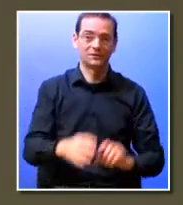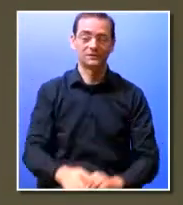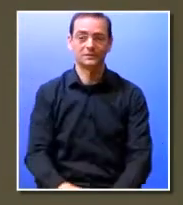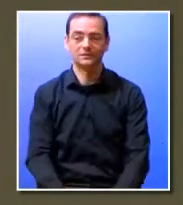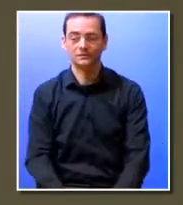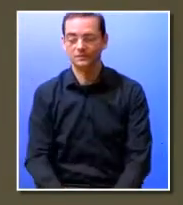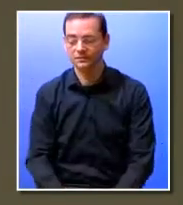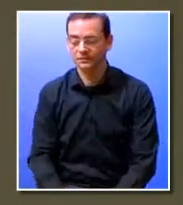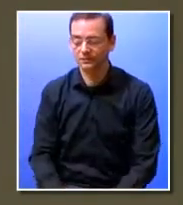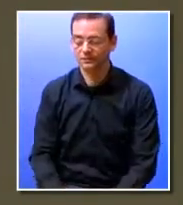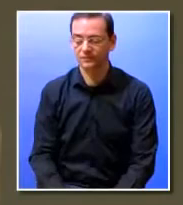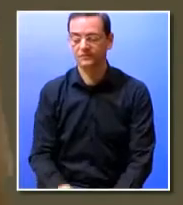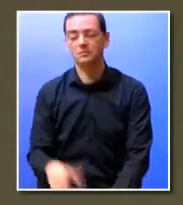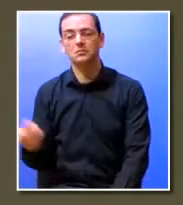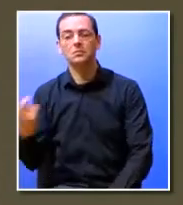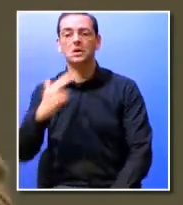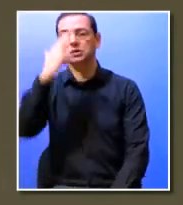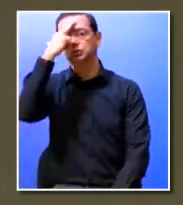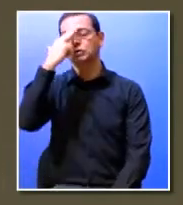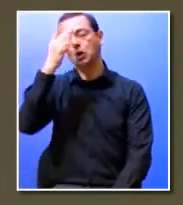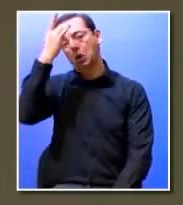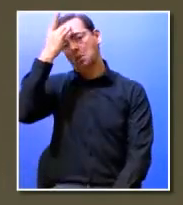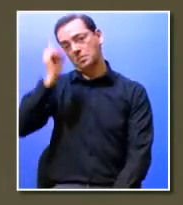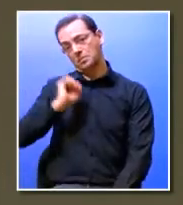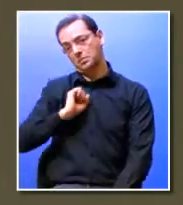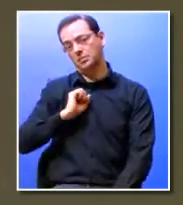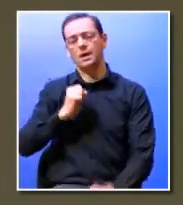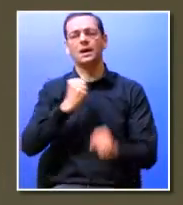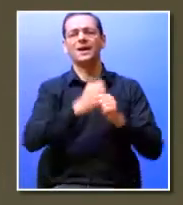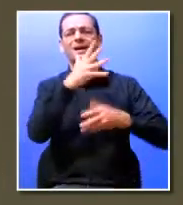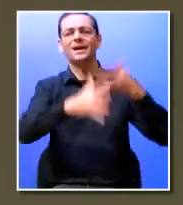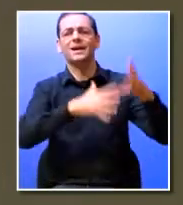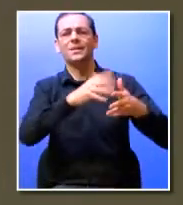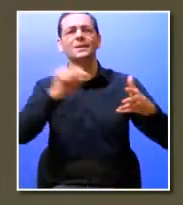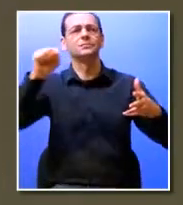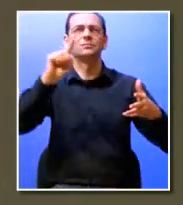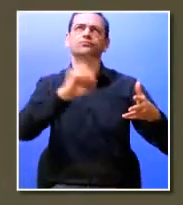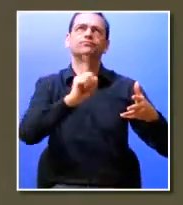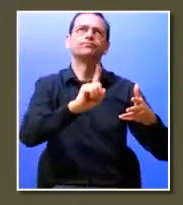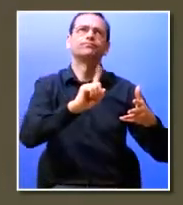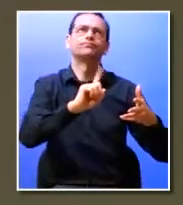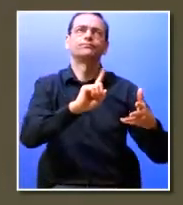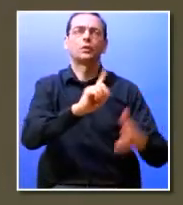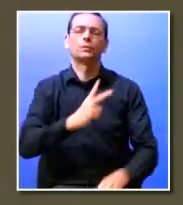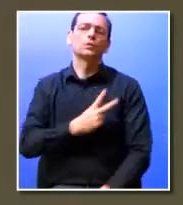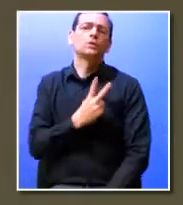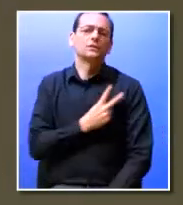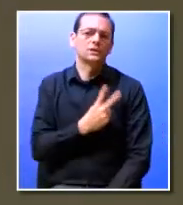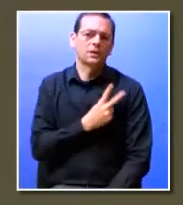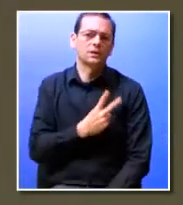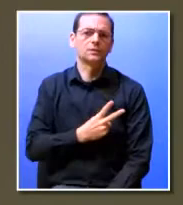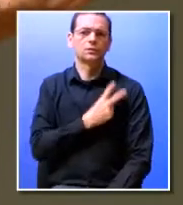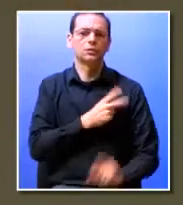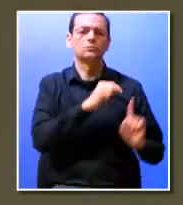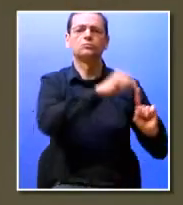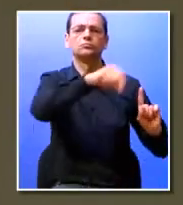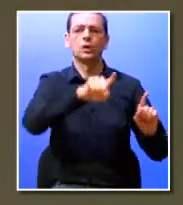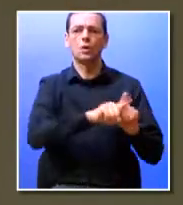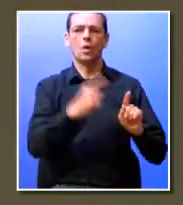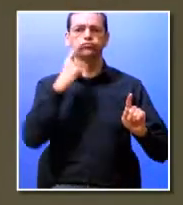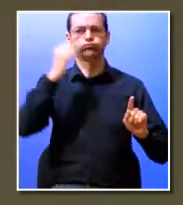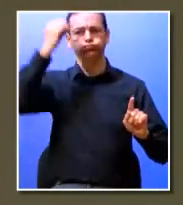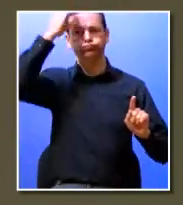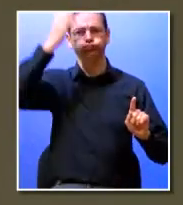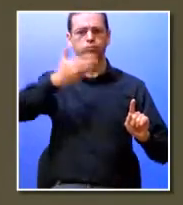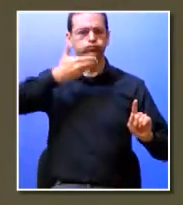se calhar historicamente na minha perspectiva as empresas as universidades por enquanto as universidades eram as catedrais do conhecimento